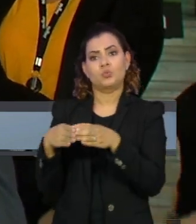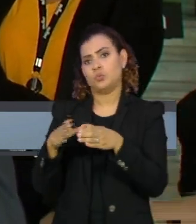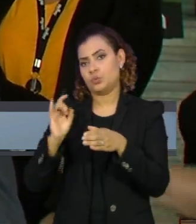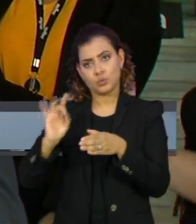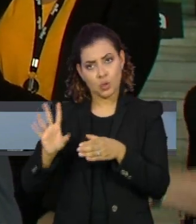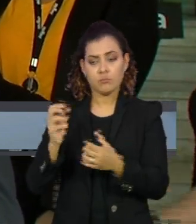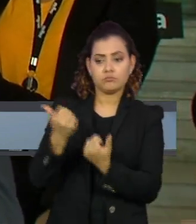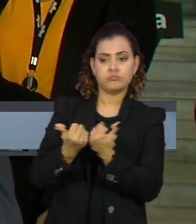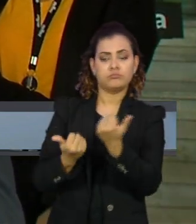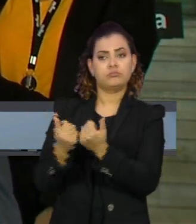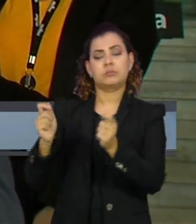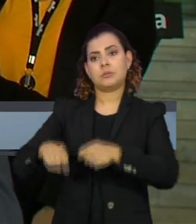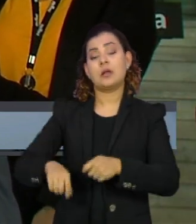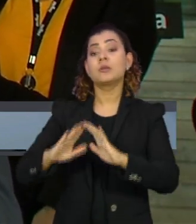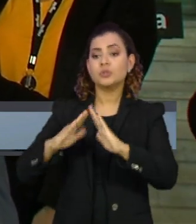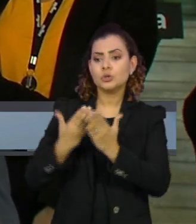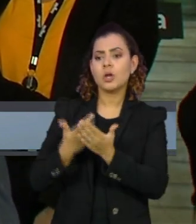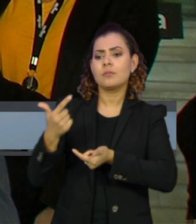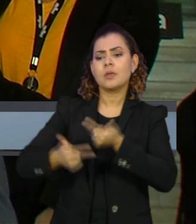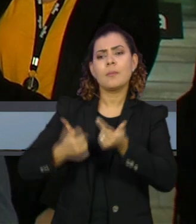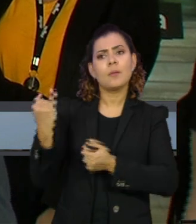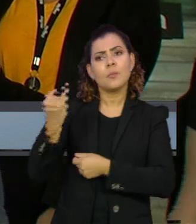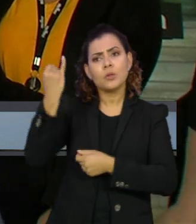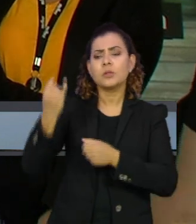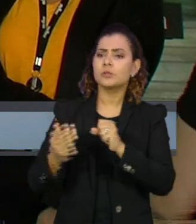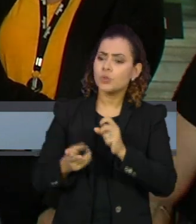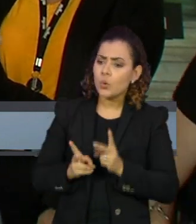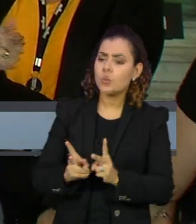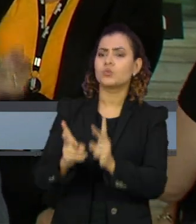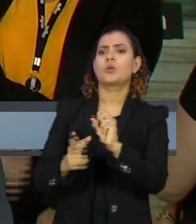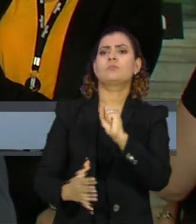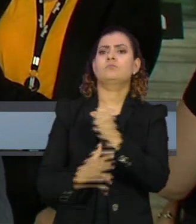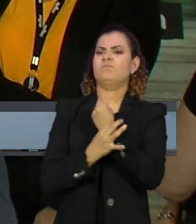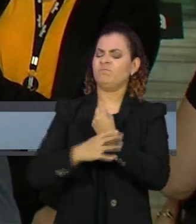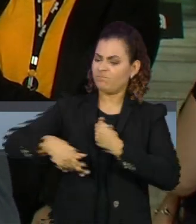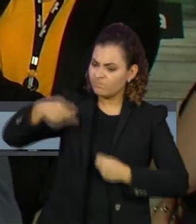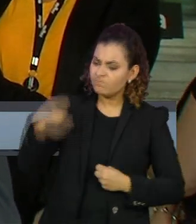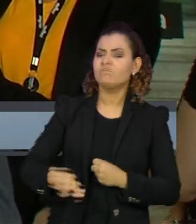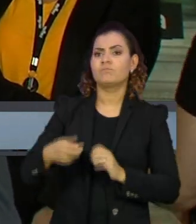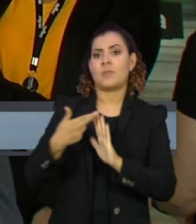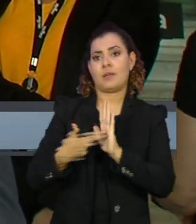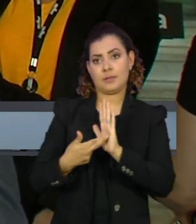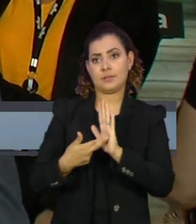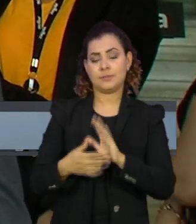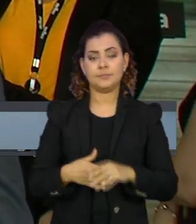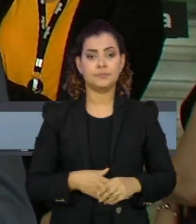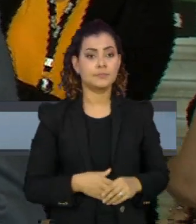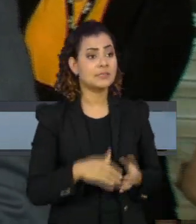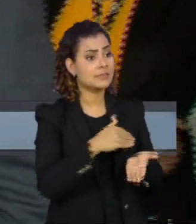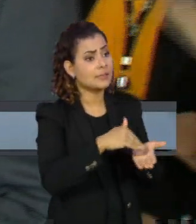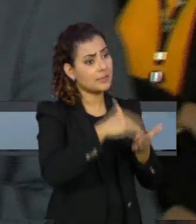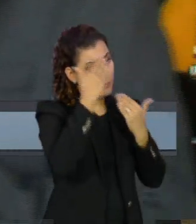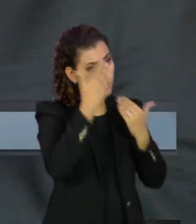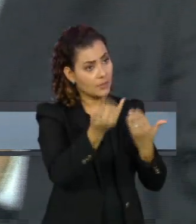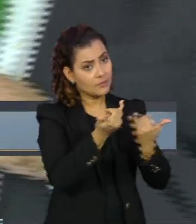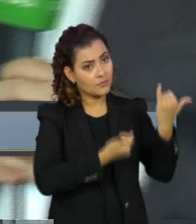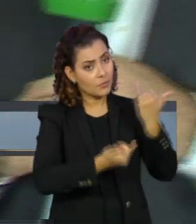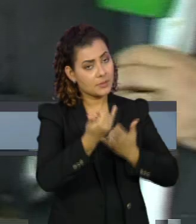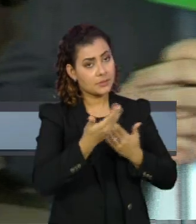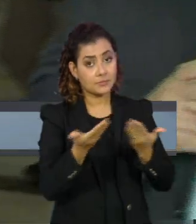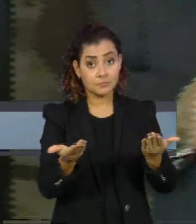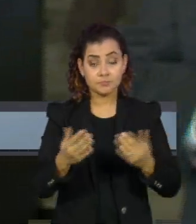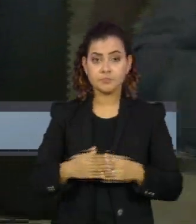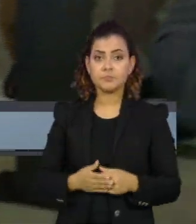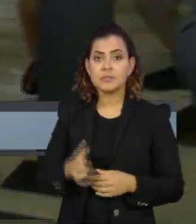precisa. A escola tem tido, sim, um trabalho importante de continuar com rigidez com os protocolos. Secretário, muito obrigada pelas informações.